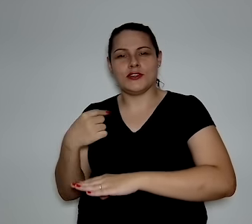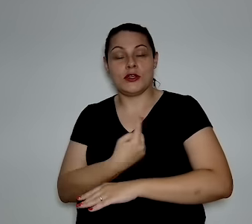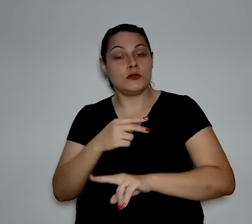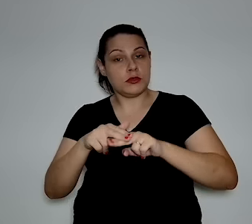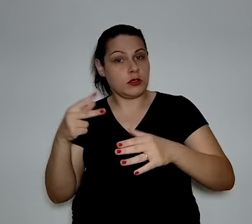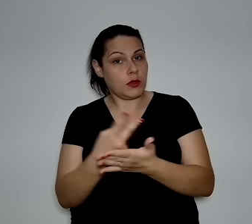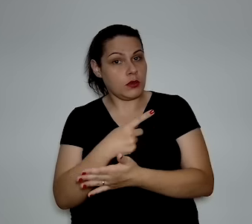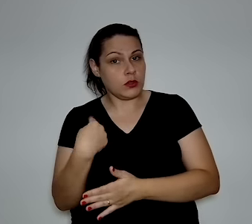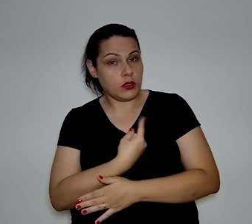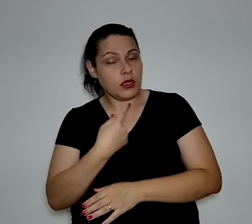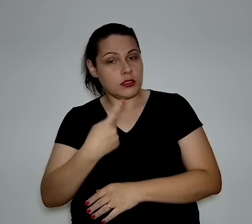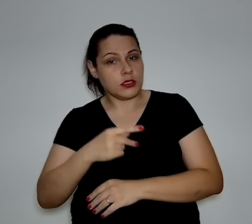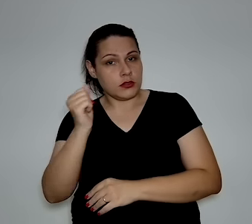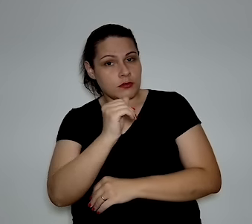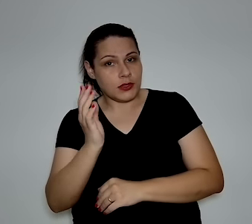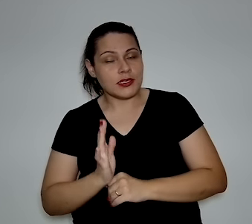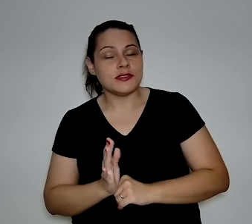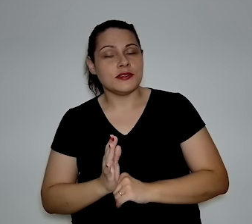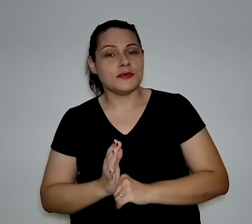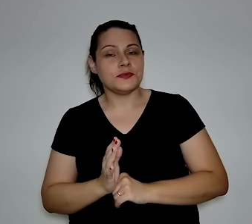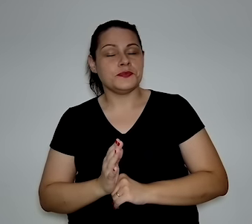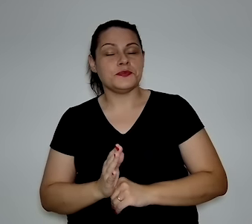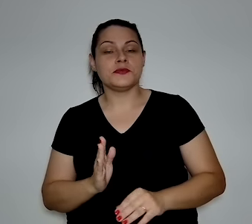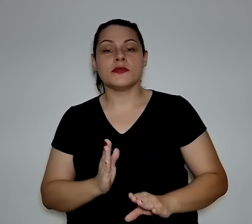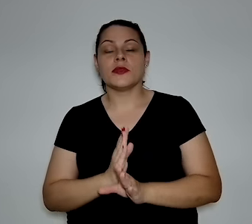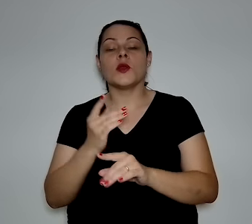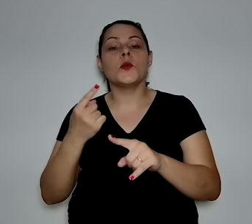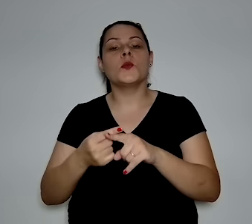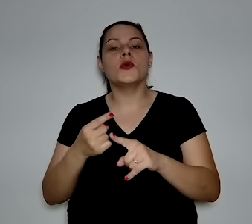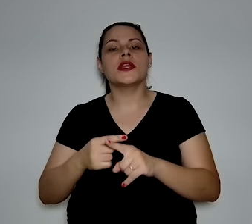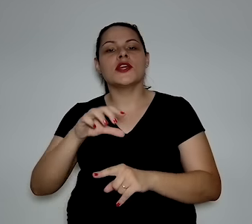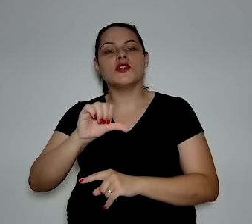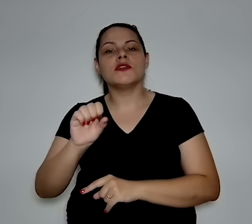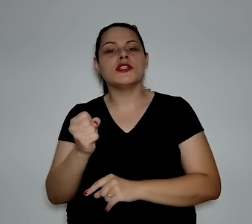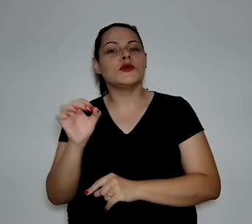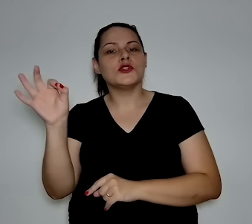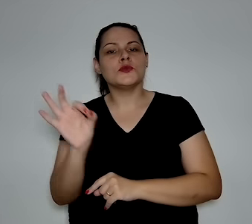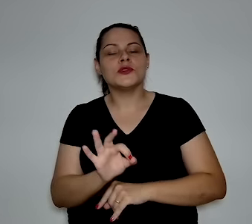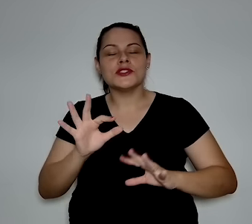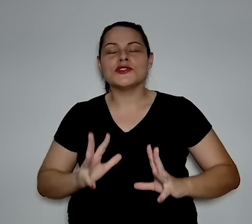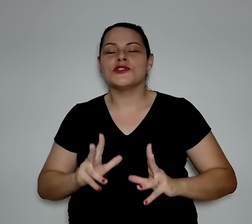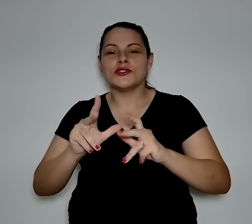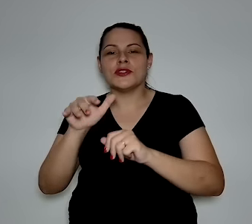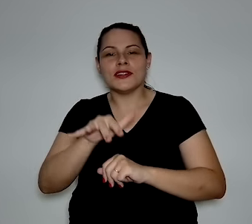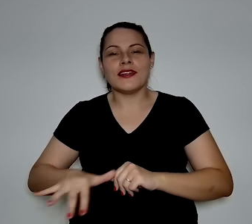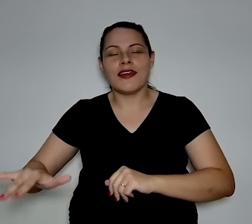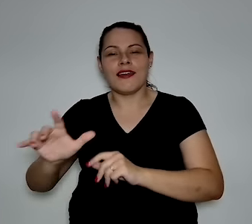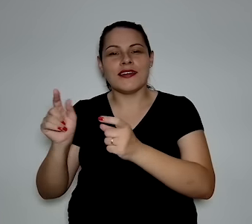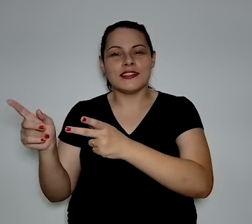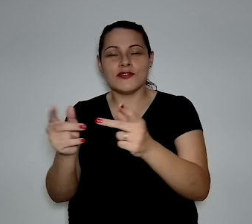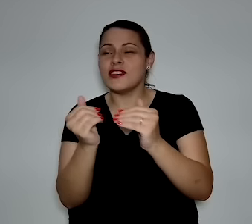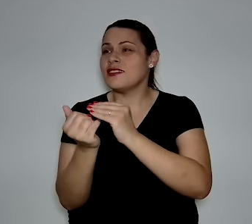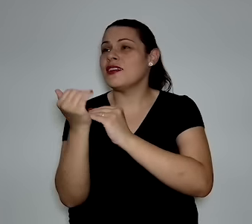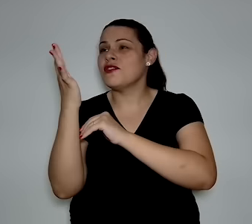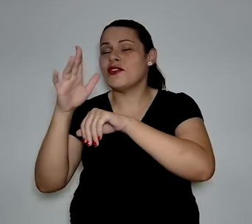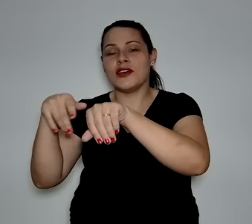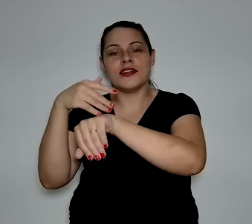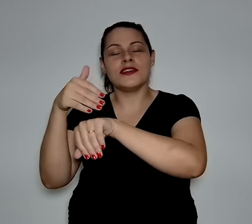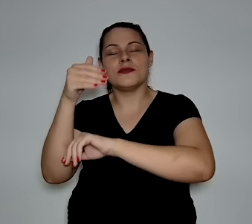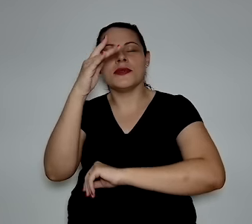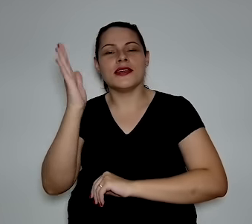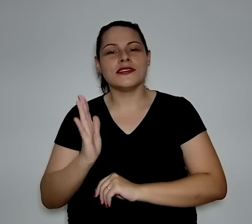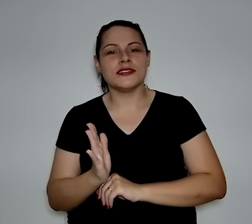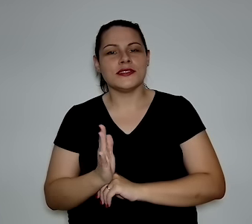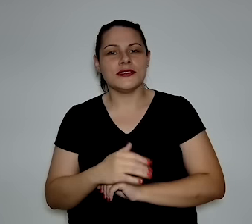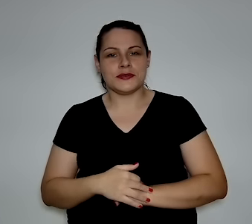Ceará. É um erro nosso do Brasil, porque 98% do mercado está fora